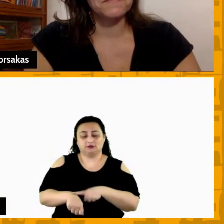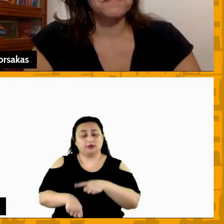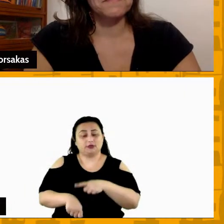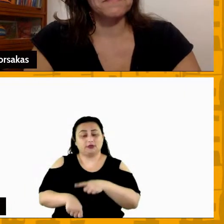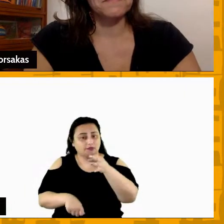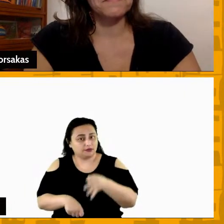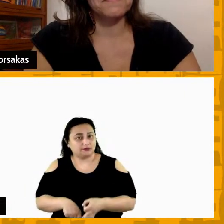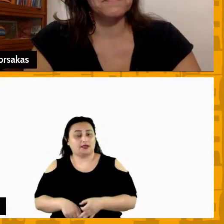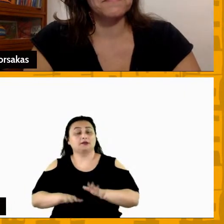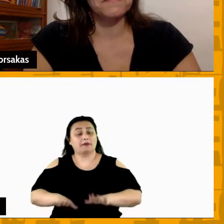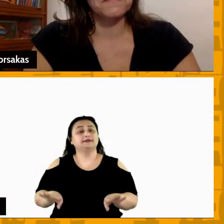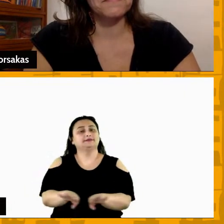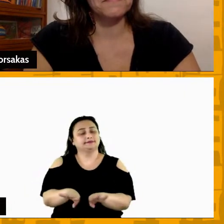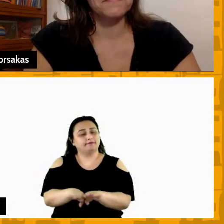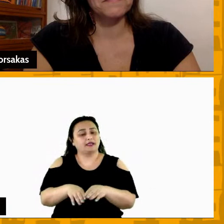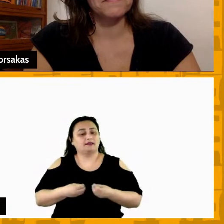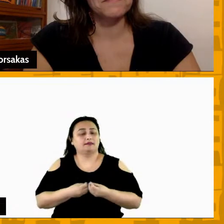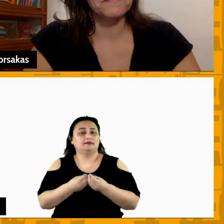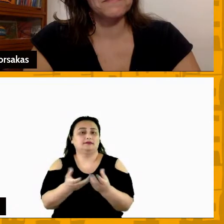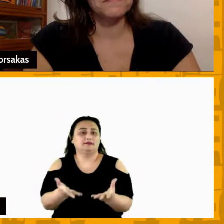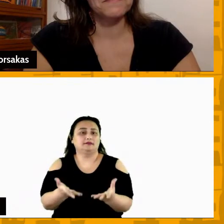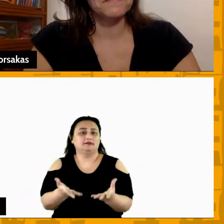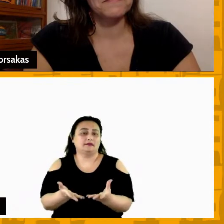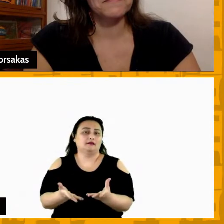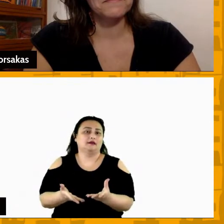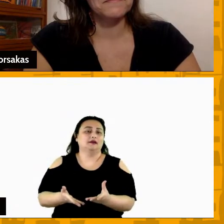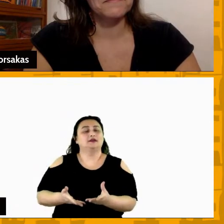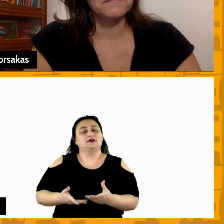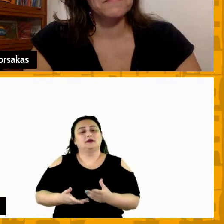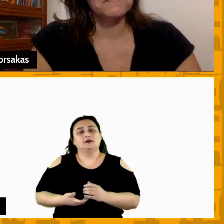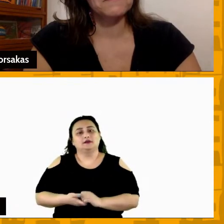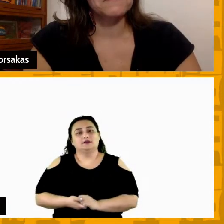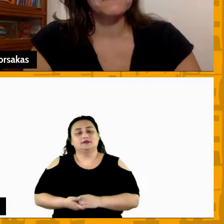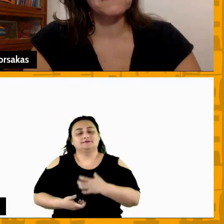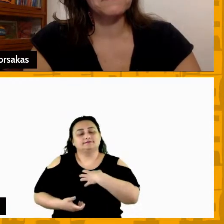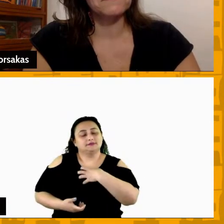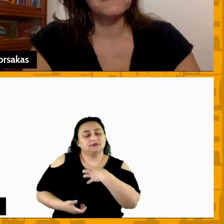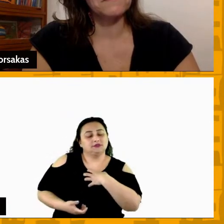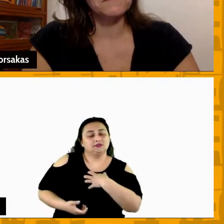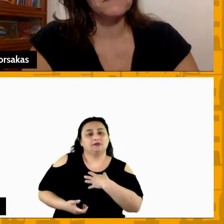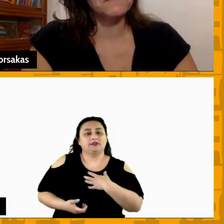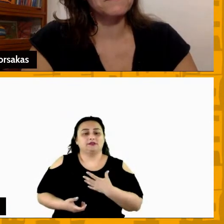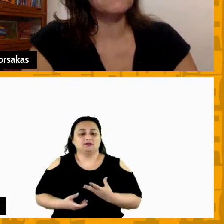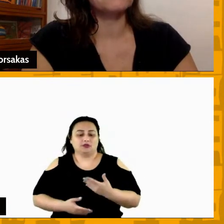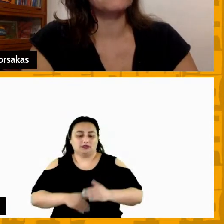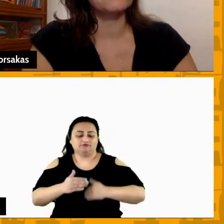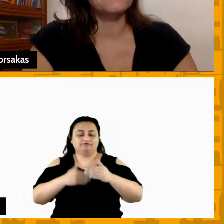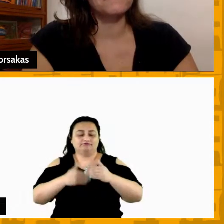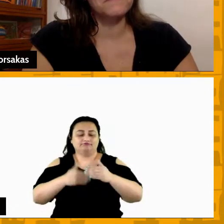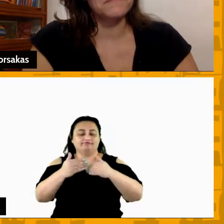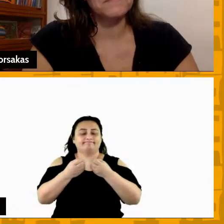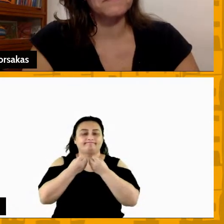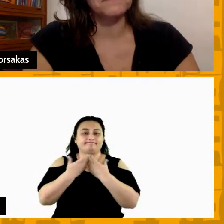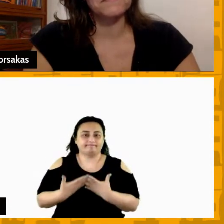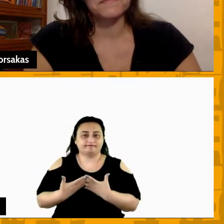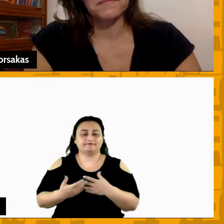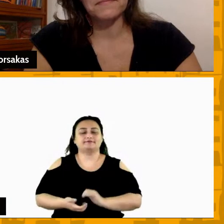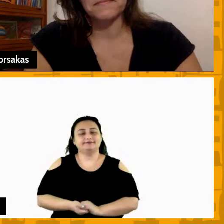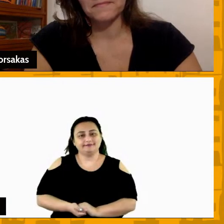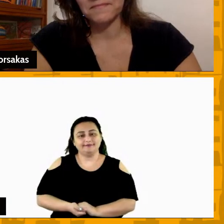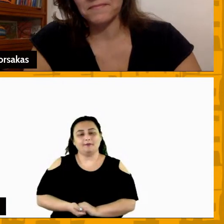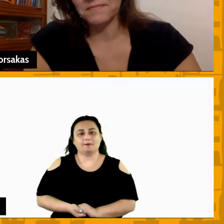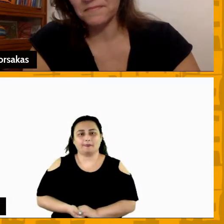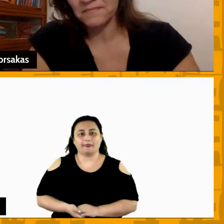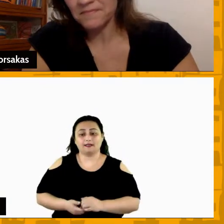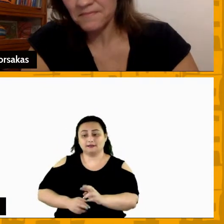mas ao mesmo tempo nos fazer com que sentimos essa produtividade boa e essa